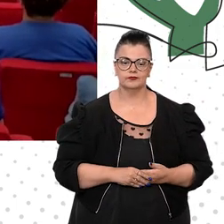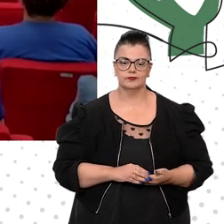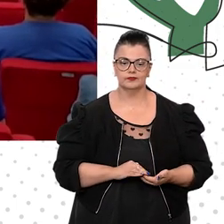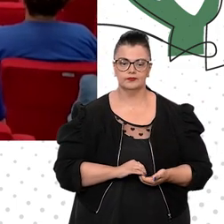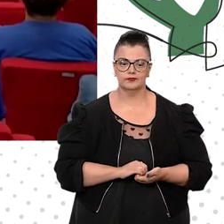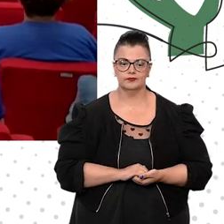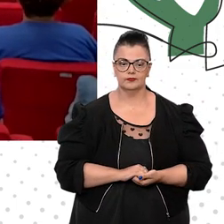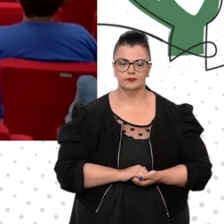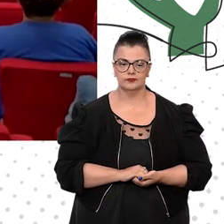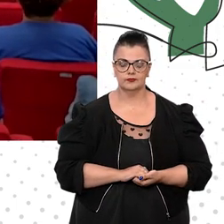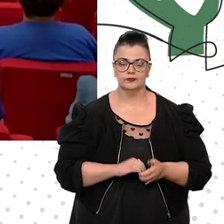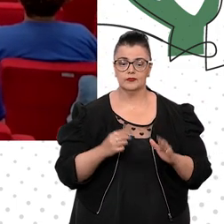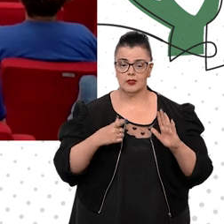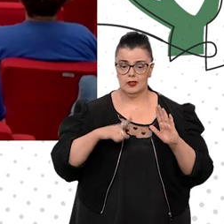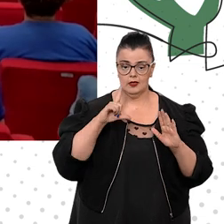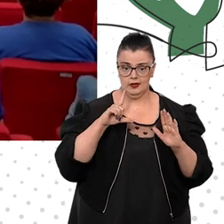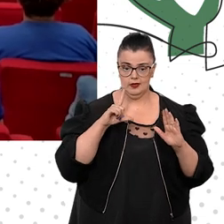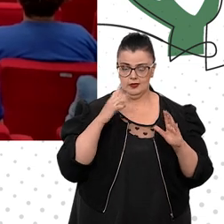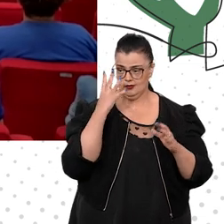Antes da foto,